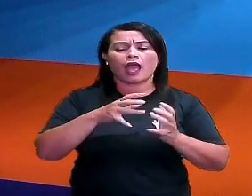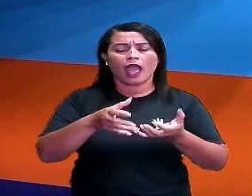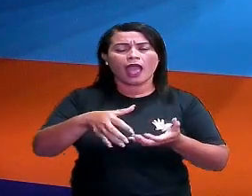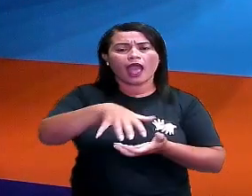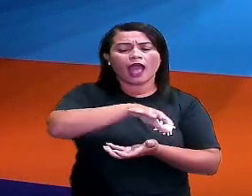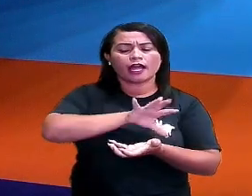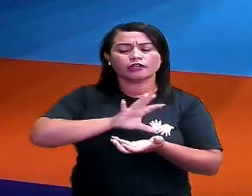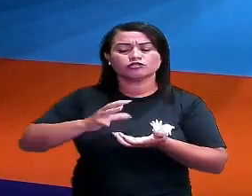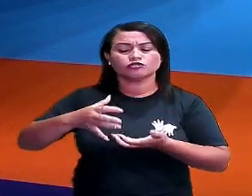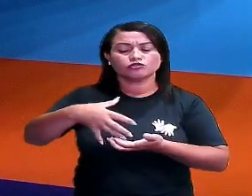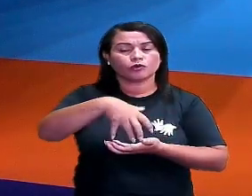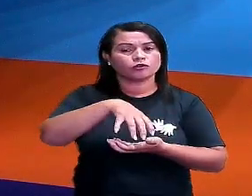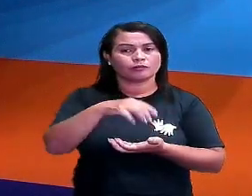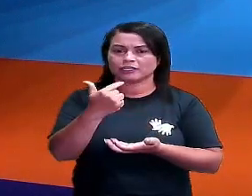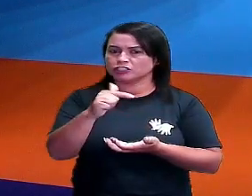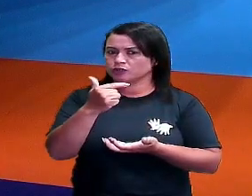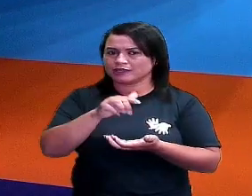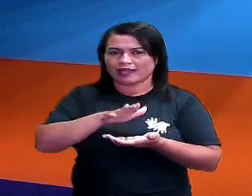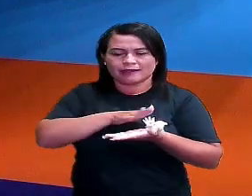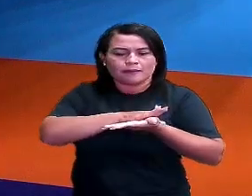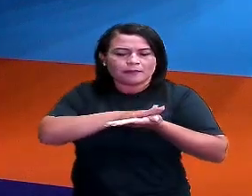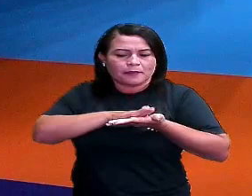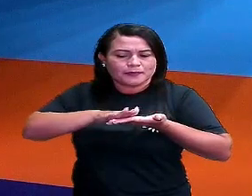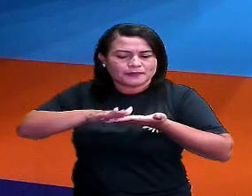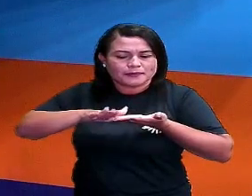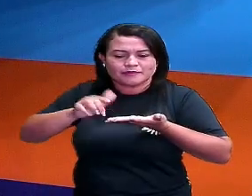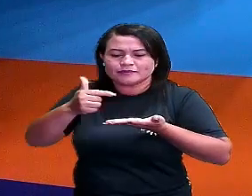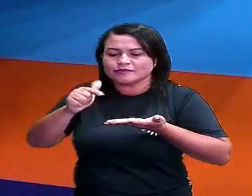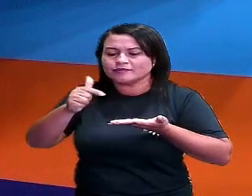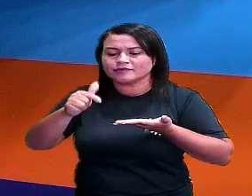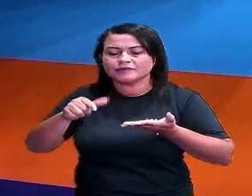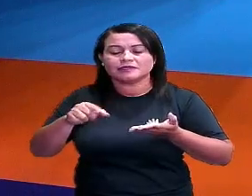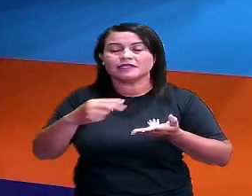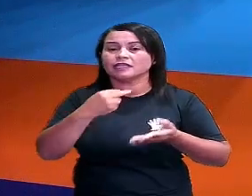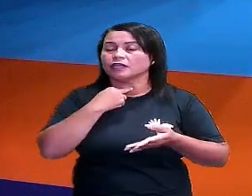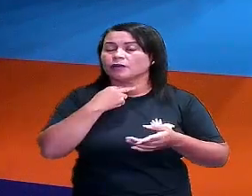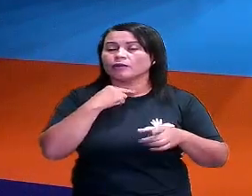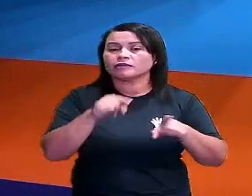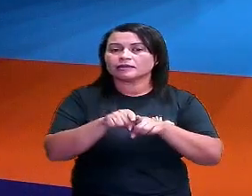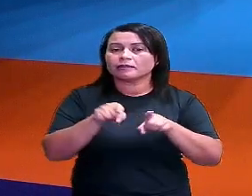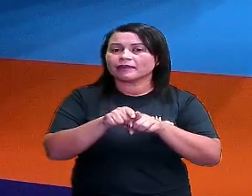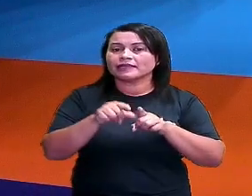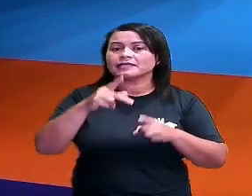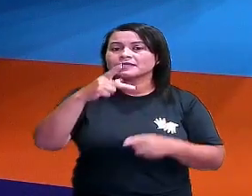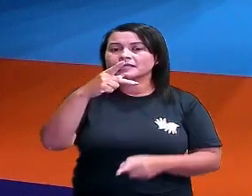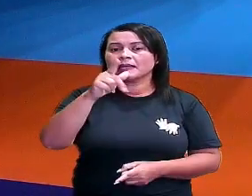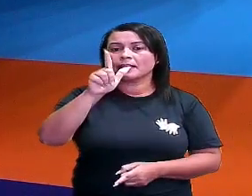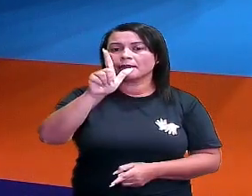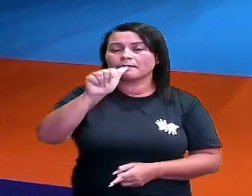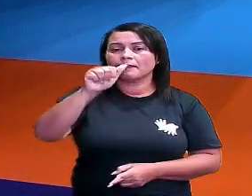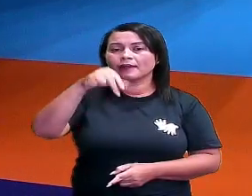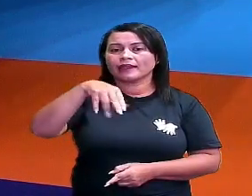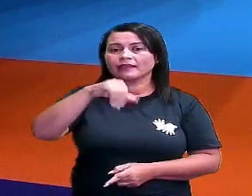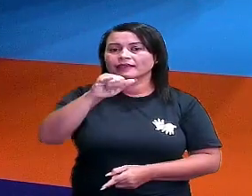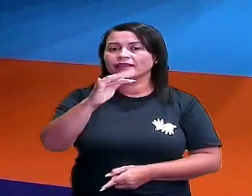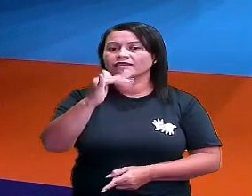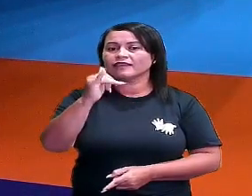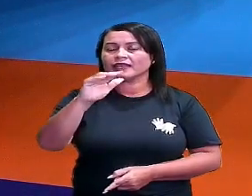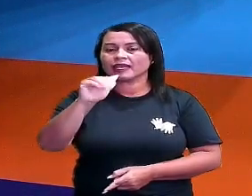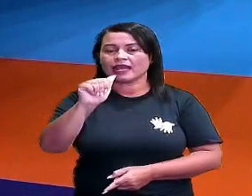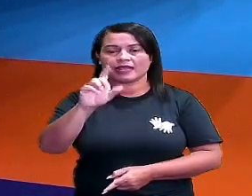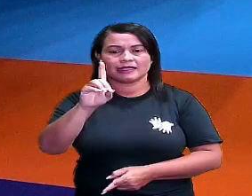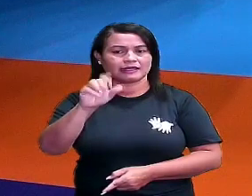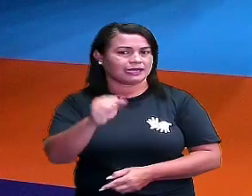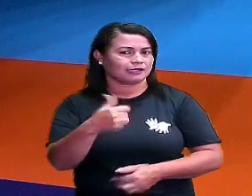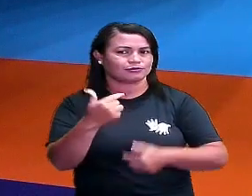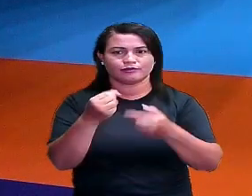possui nenhuma superfície plana. E não pode ser planificada. É a única que